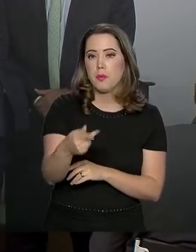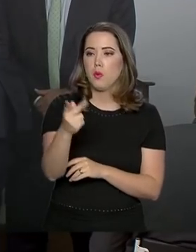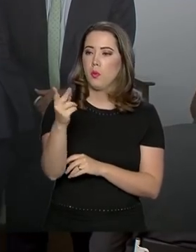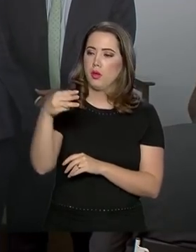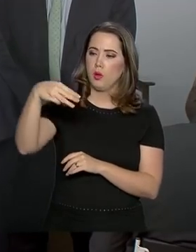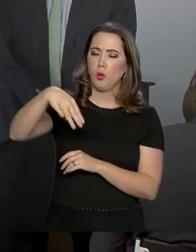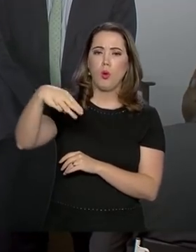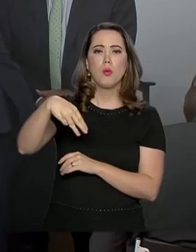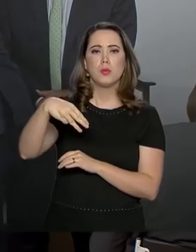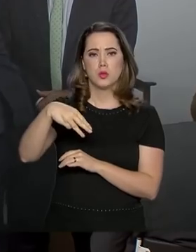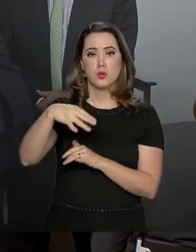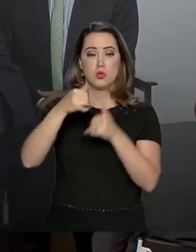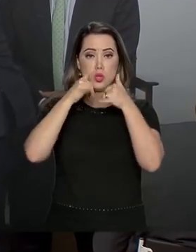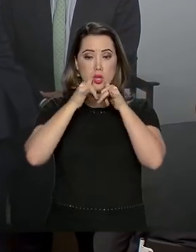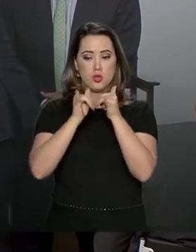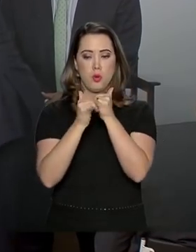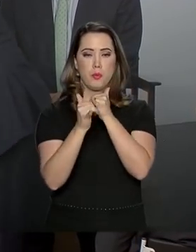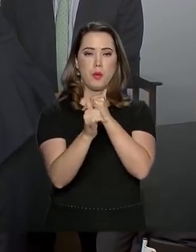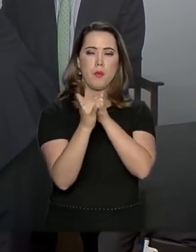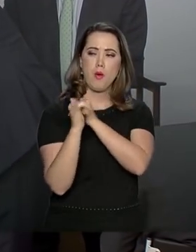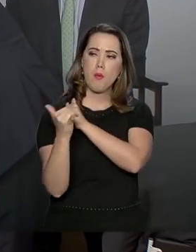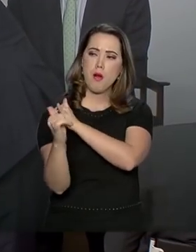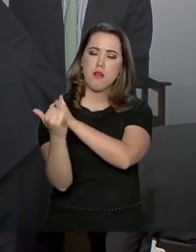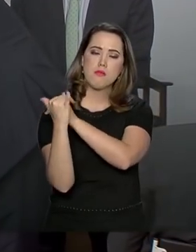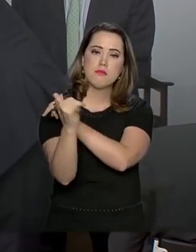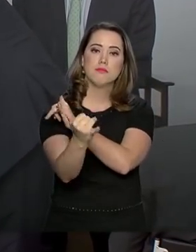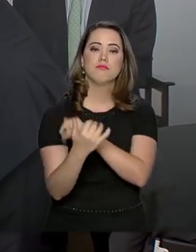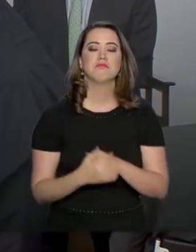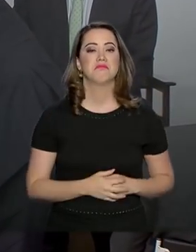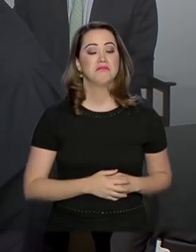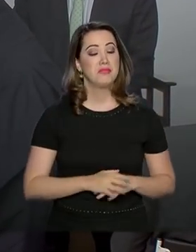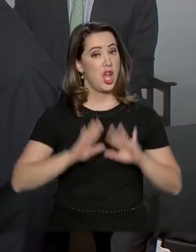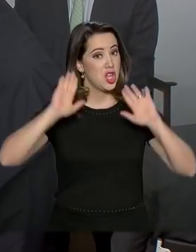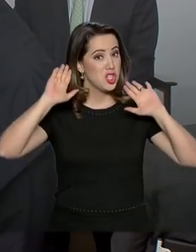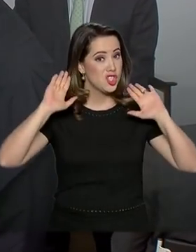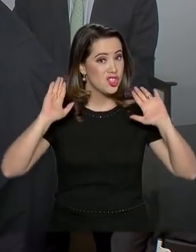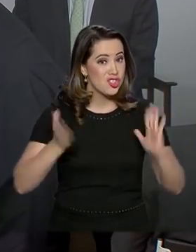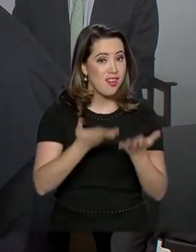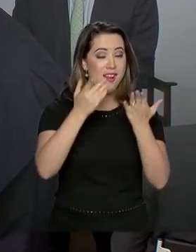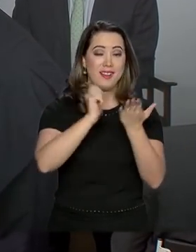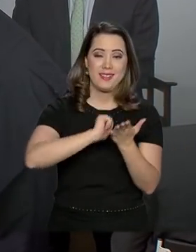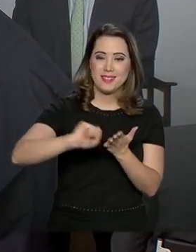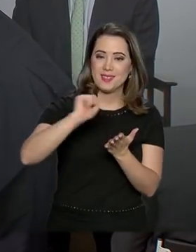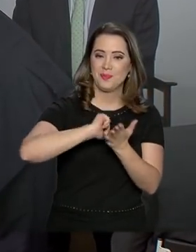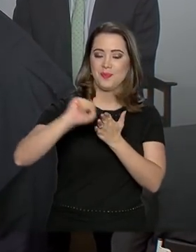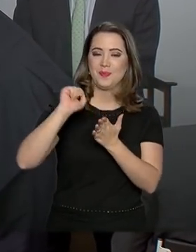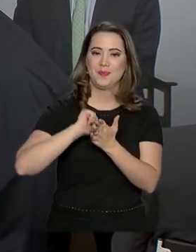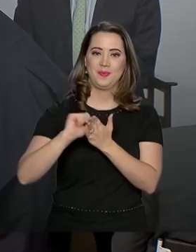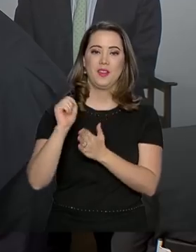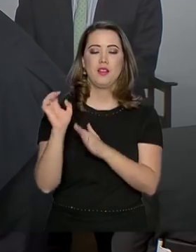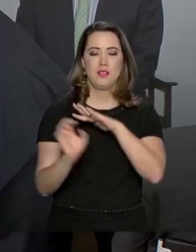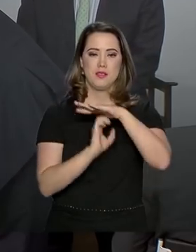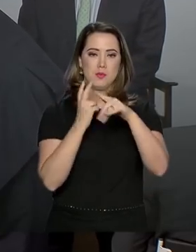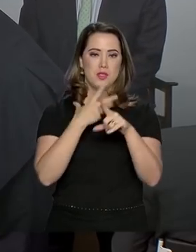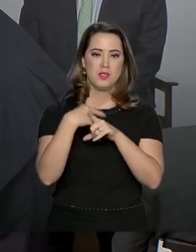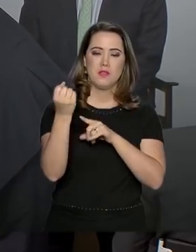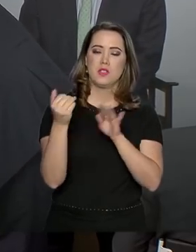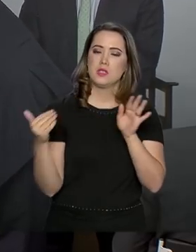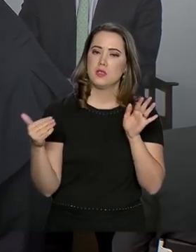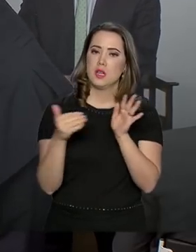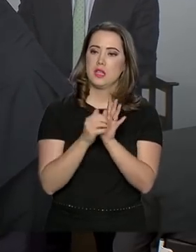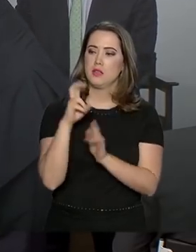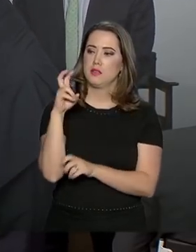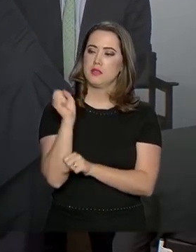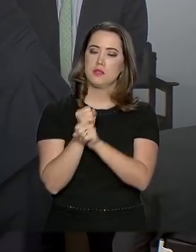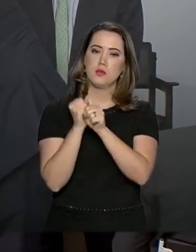Contratos assinados. As empresas vencedoras dos 16 lotes do leilão de linhas de transmissão têm até 5